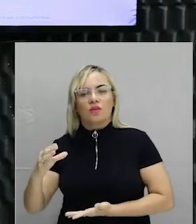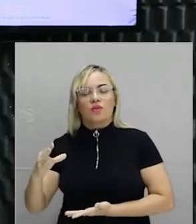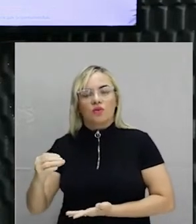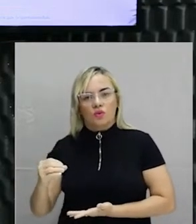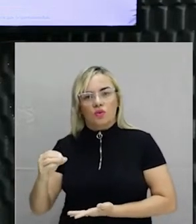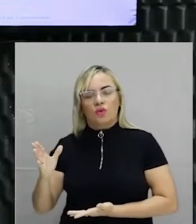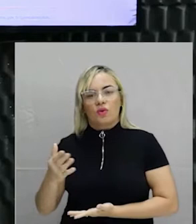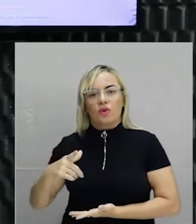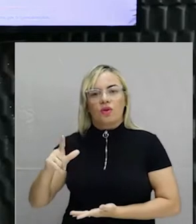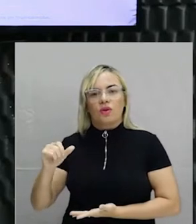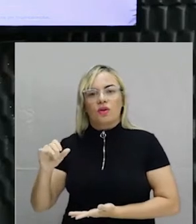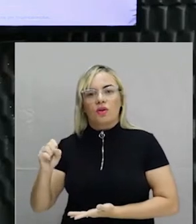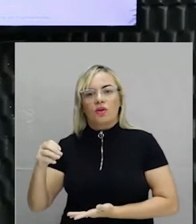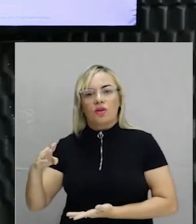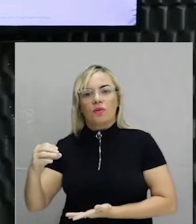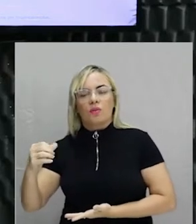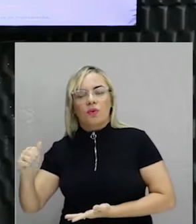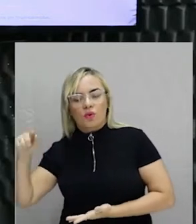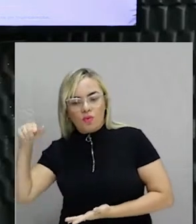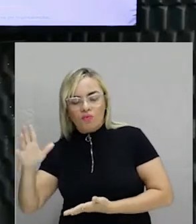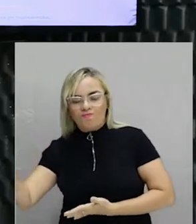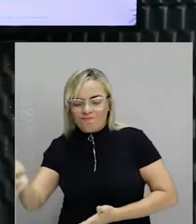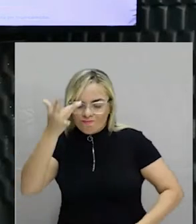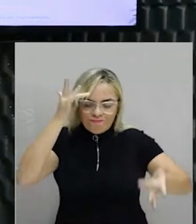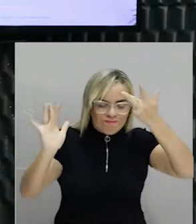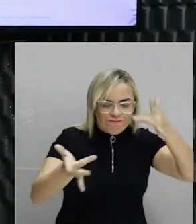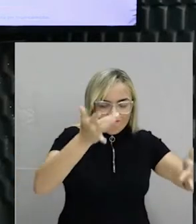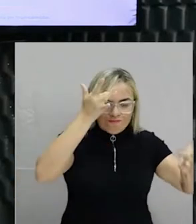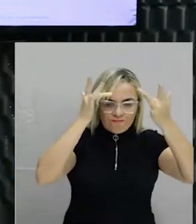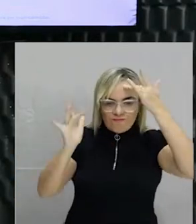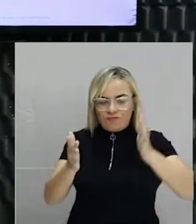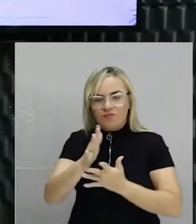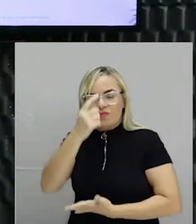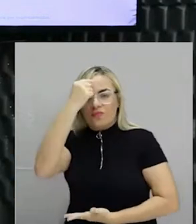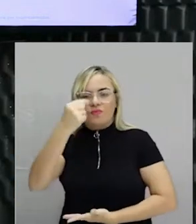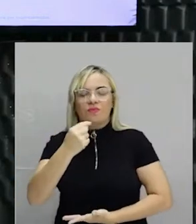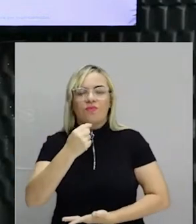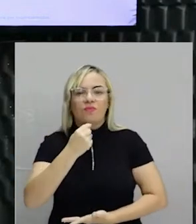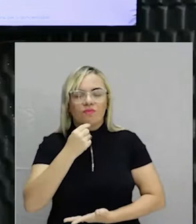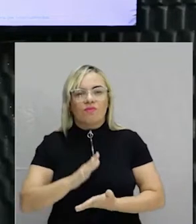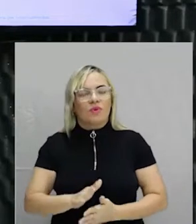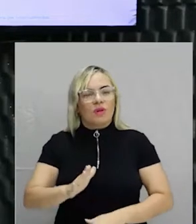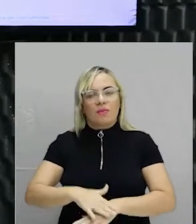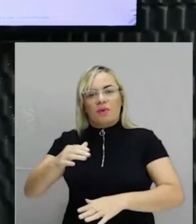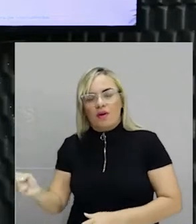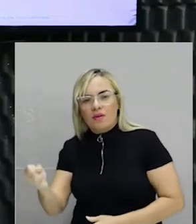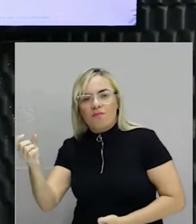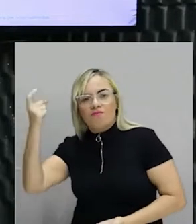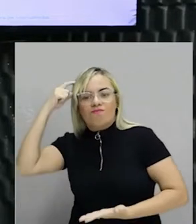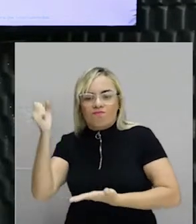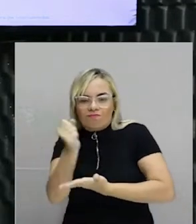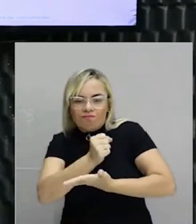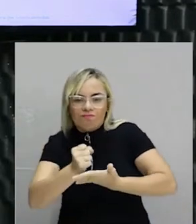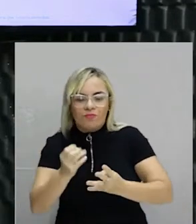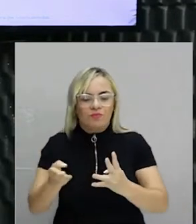mantra tem que entrar na cabeça de vocês. Por quê? Porque a figura de Antônio Francisco Lisboa é a figura mais importante do Barroco Brasileiro. Bom,